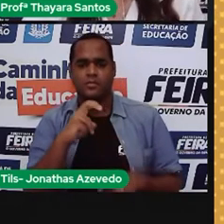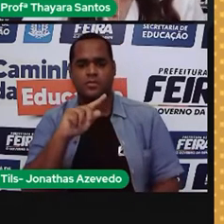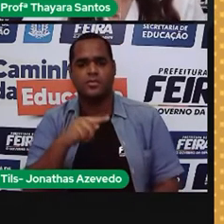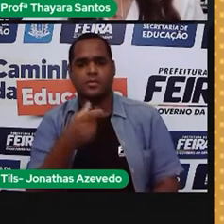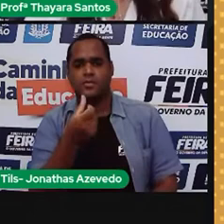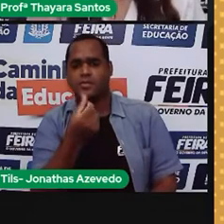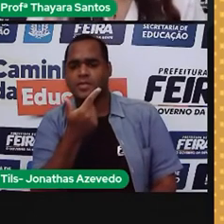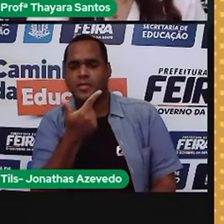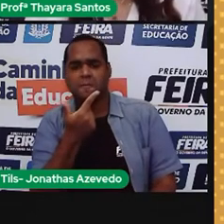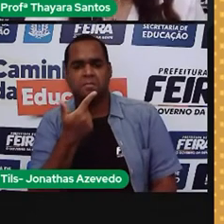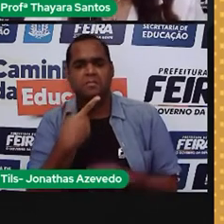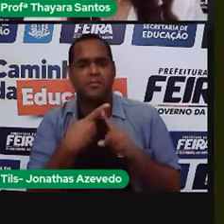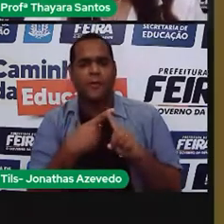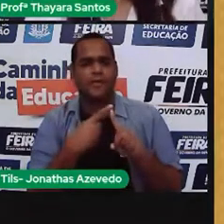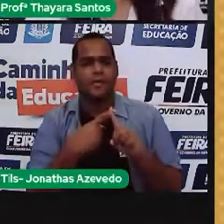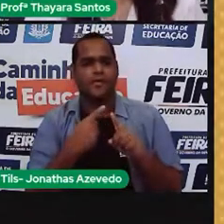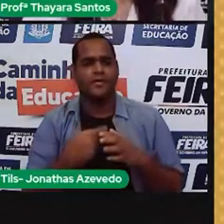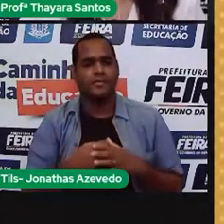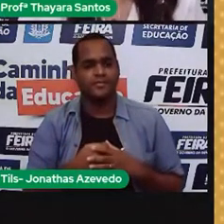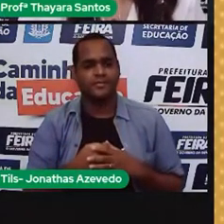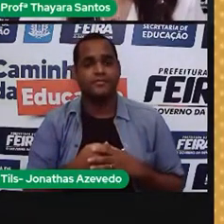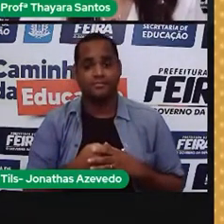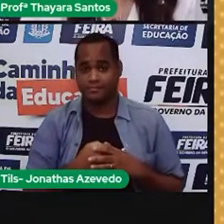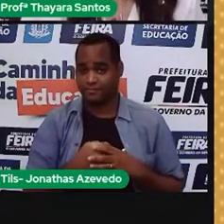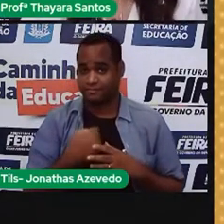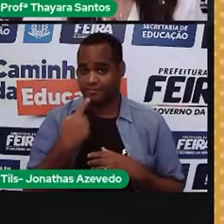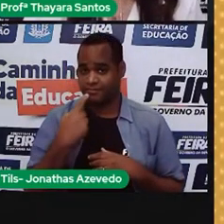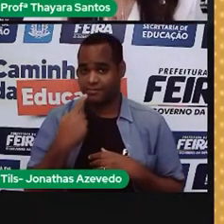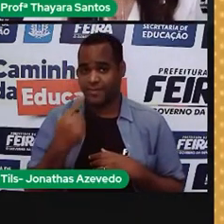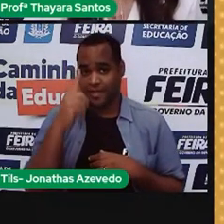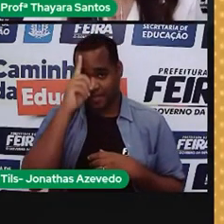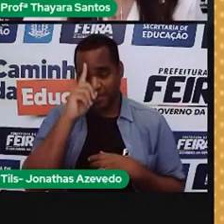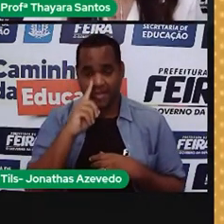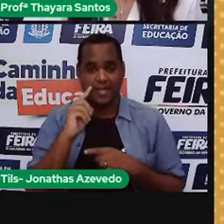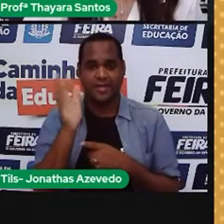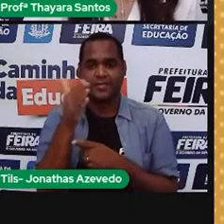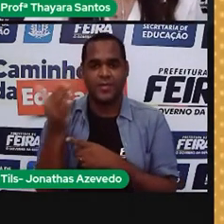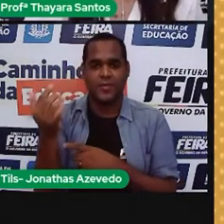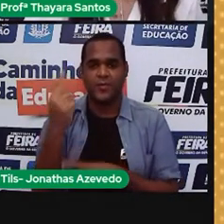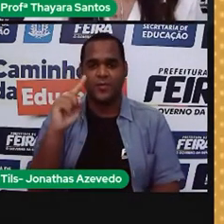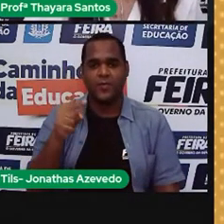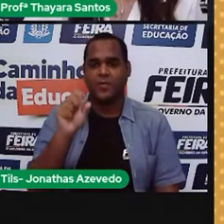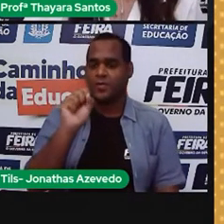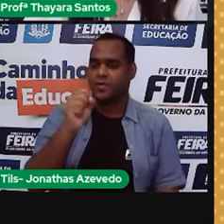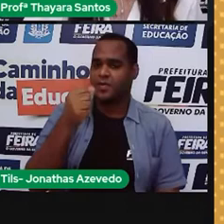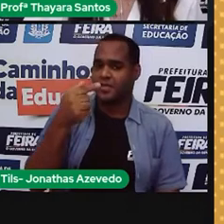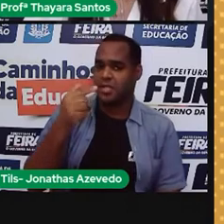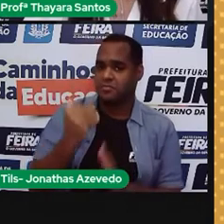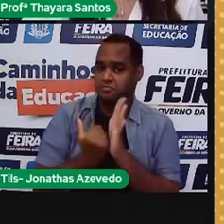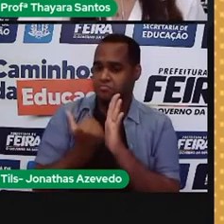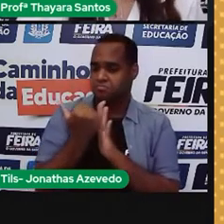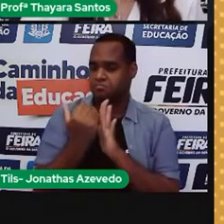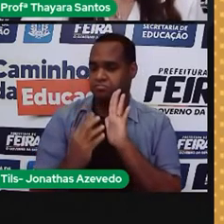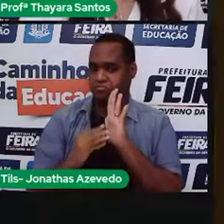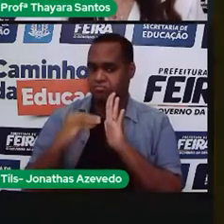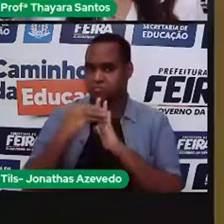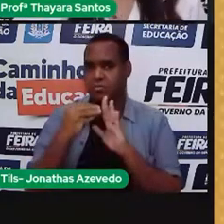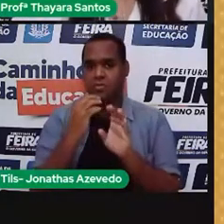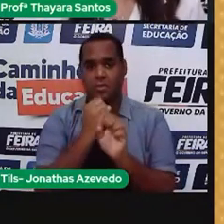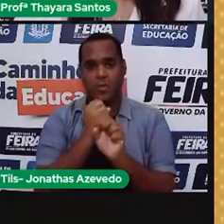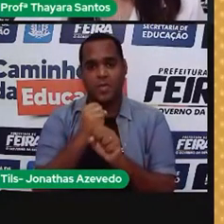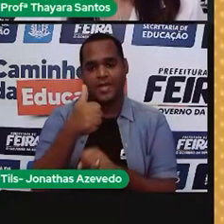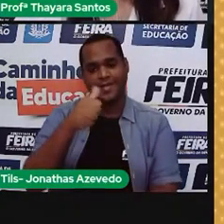,62 pro? Vamos lá. Quando a bandeira está amarela, gente tem 1,87 de adicional a cada 100 kilowatts.